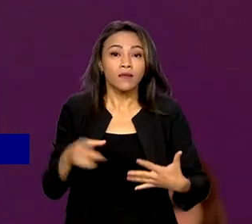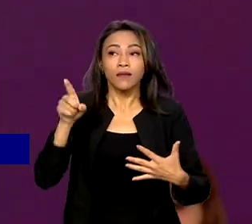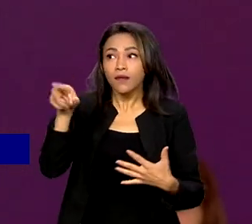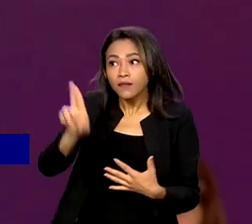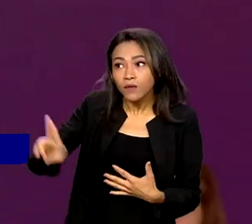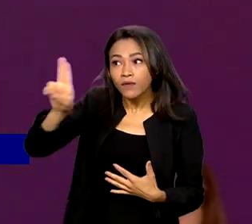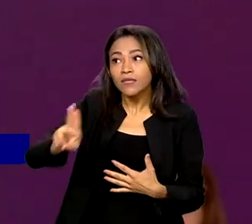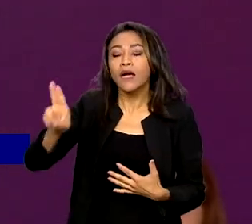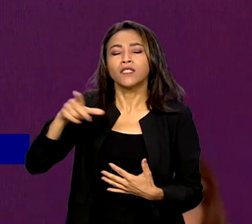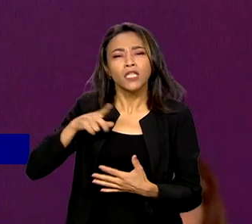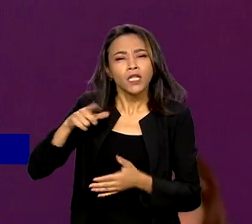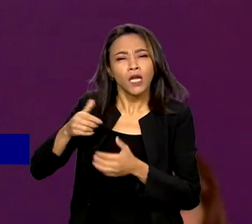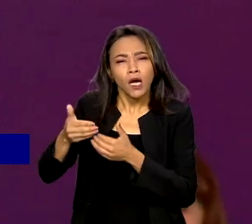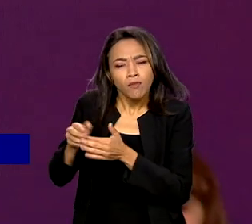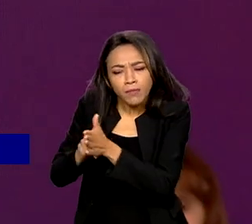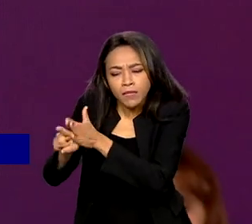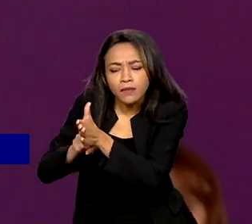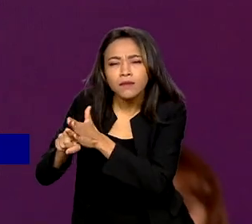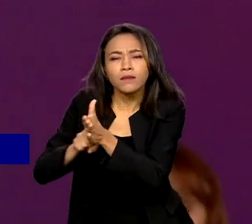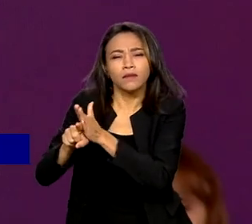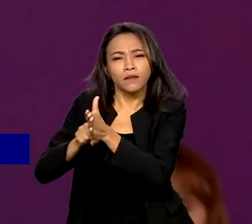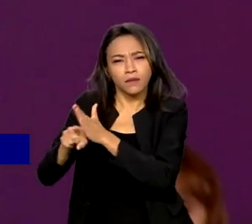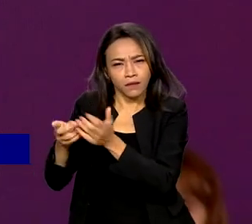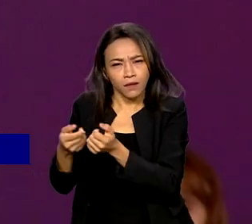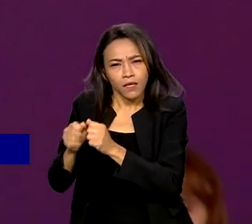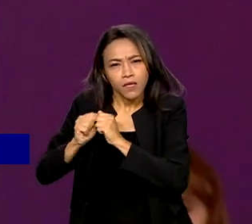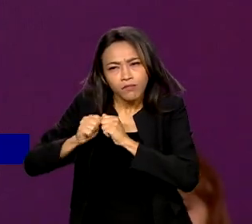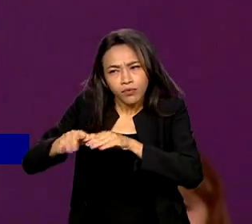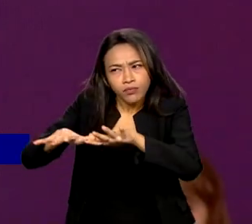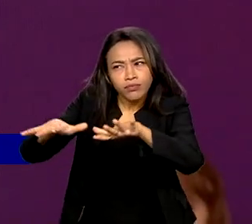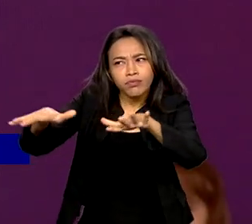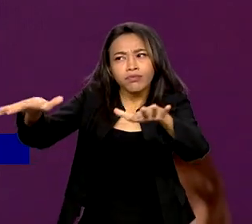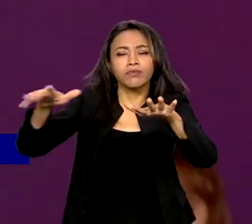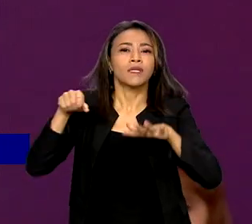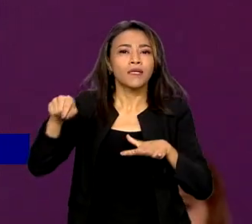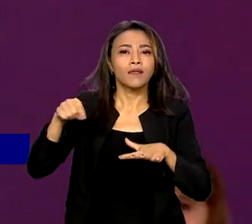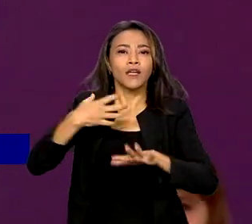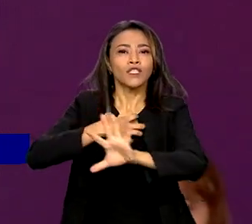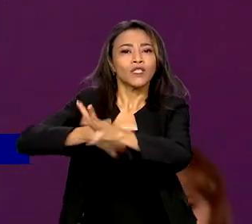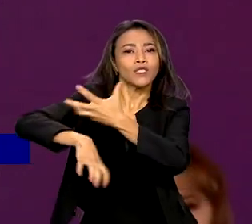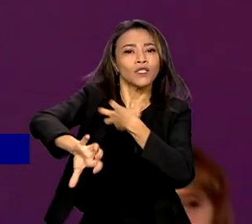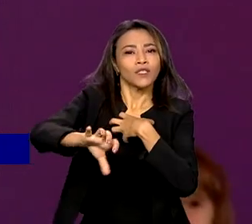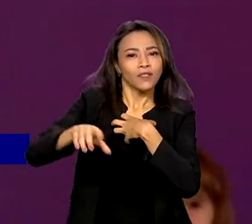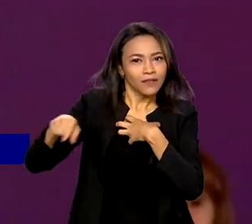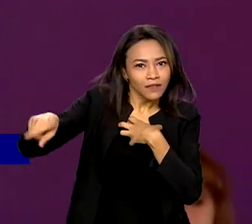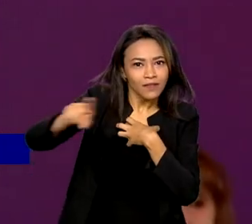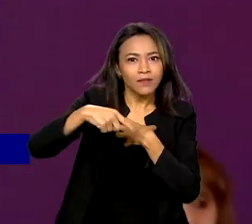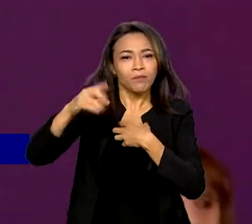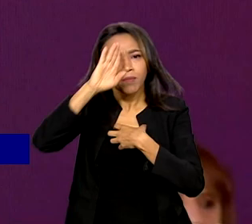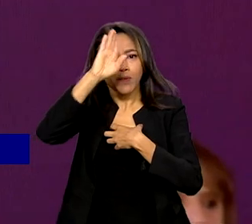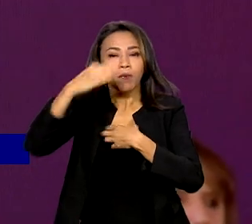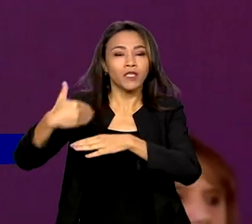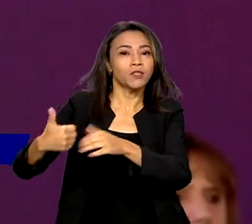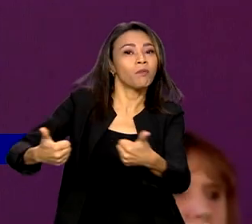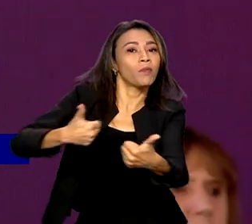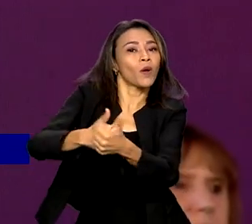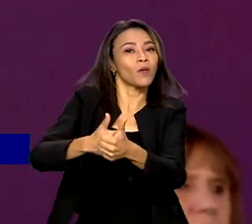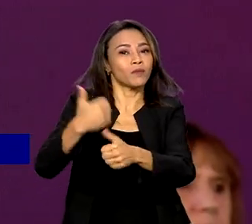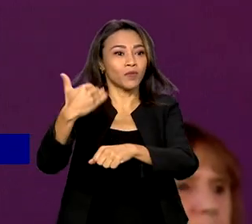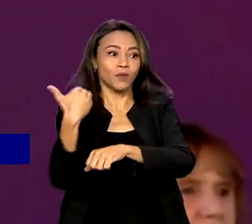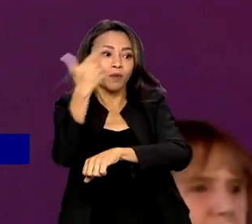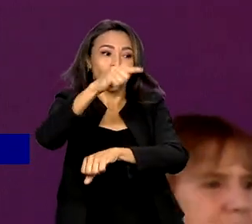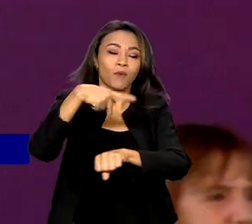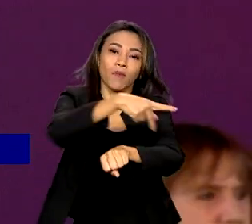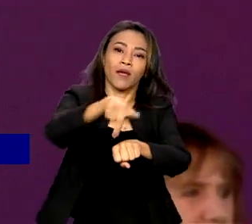com ensino, pesquisa e extensão que valorizem a cooperação e a solidariedade na fronteira, em primeiro lugar, abrindo-se